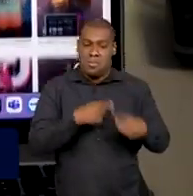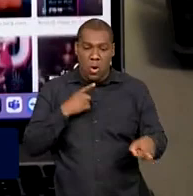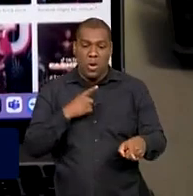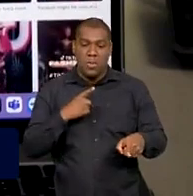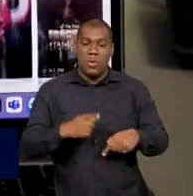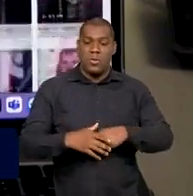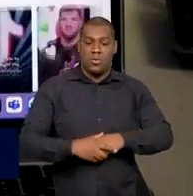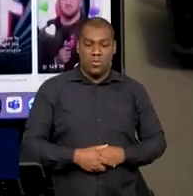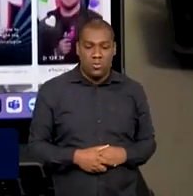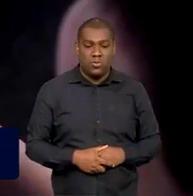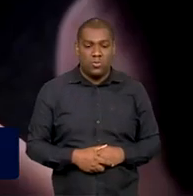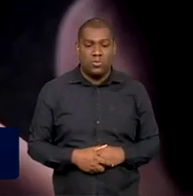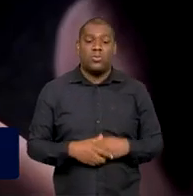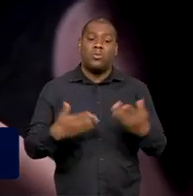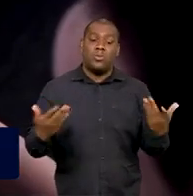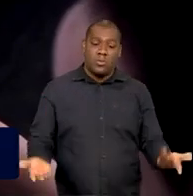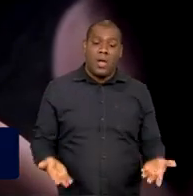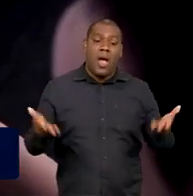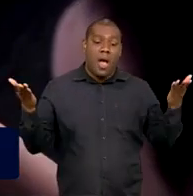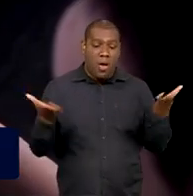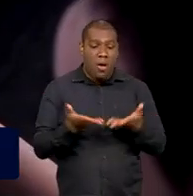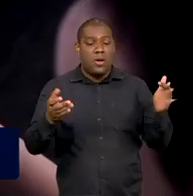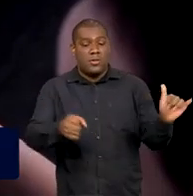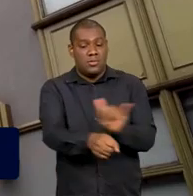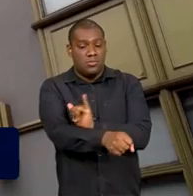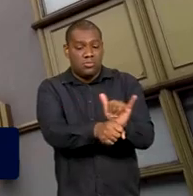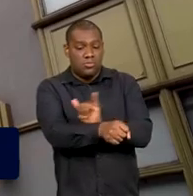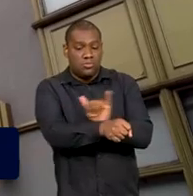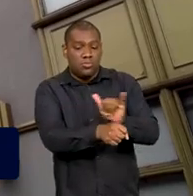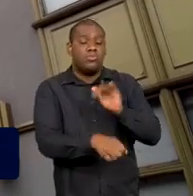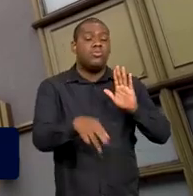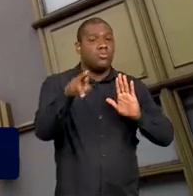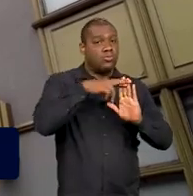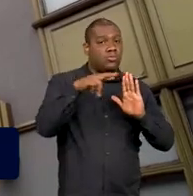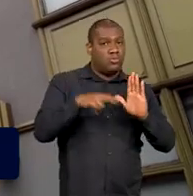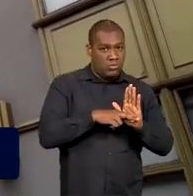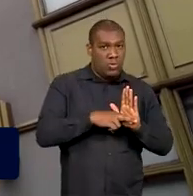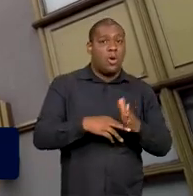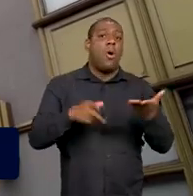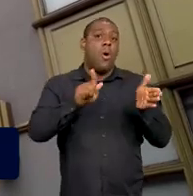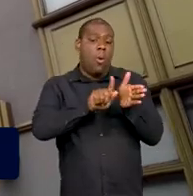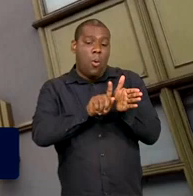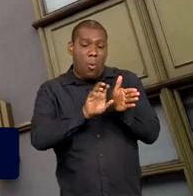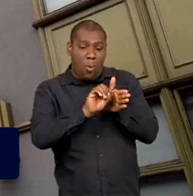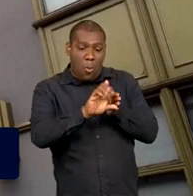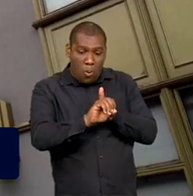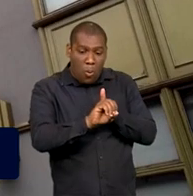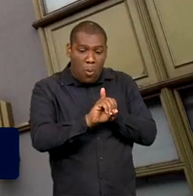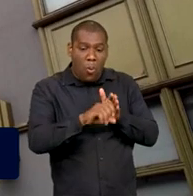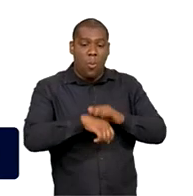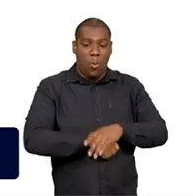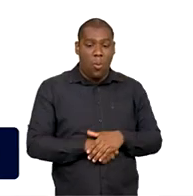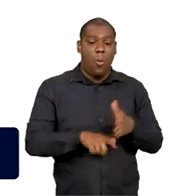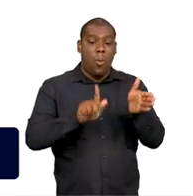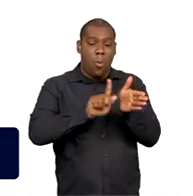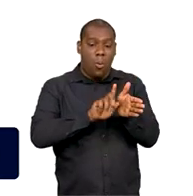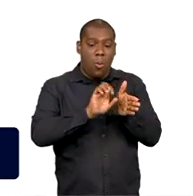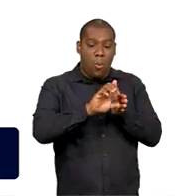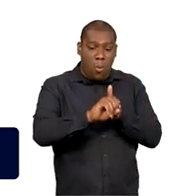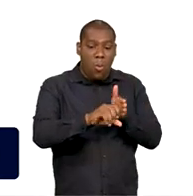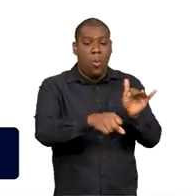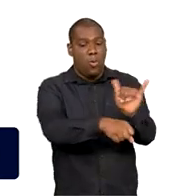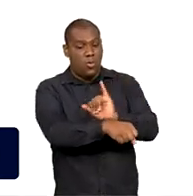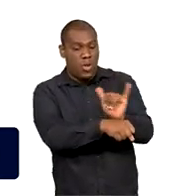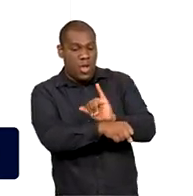canais é uma boa estratégia para promover candidaturas. Só que agora o Google proibiu no seu buscador e no YouTube o